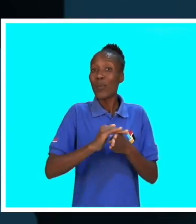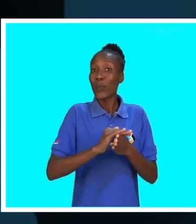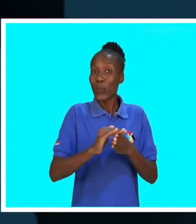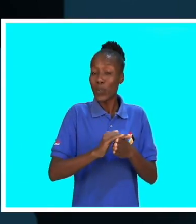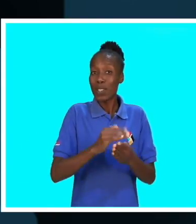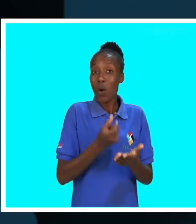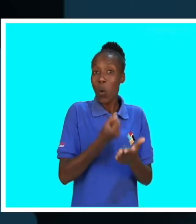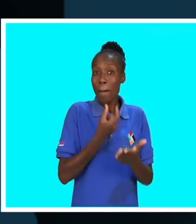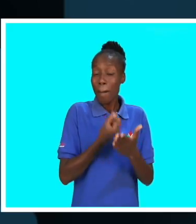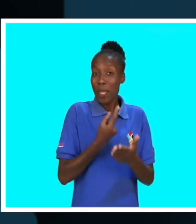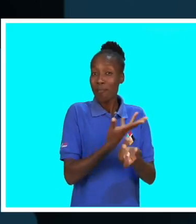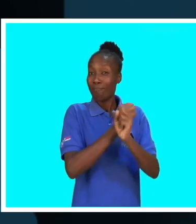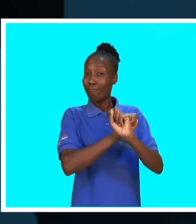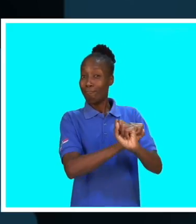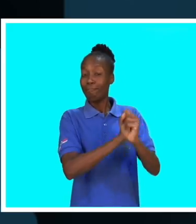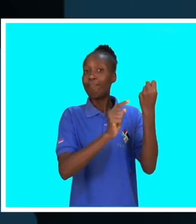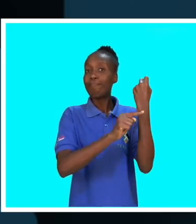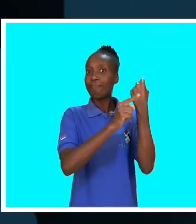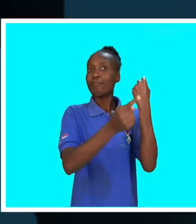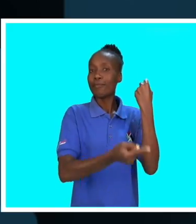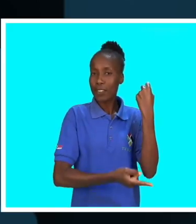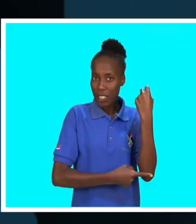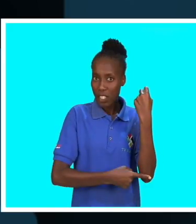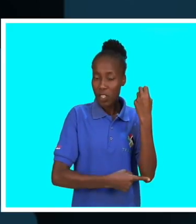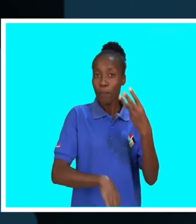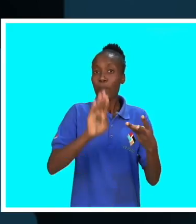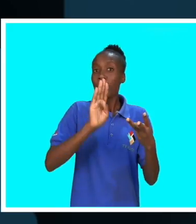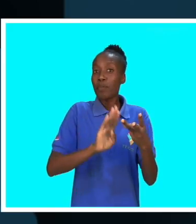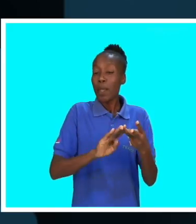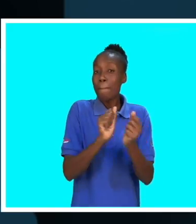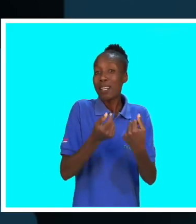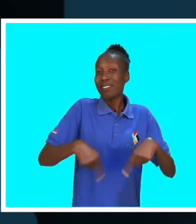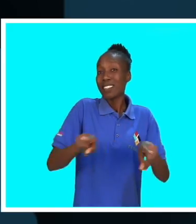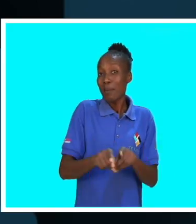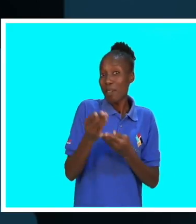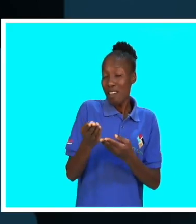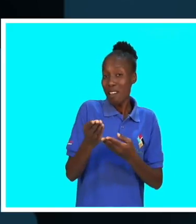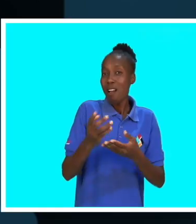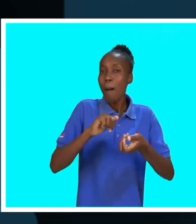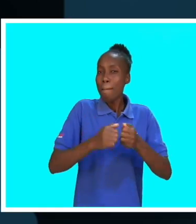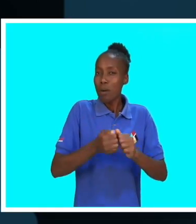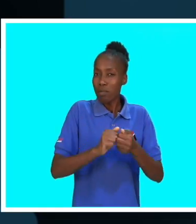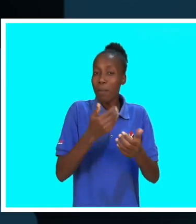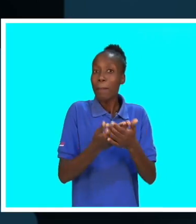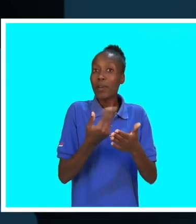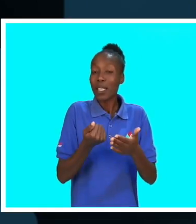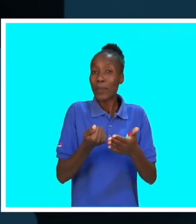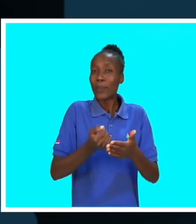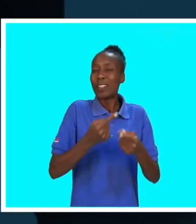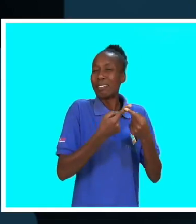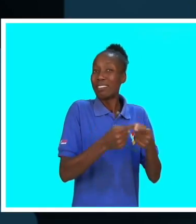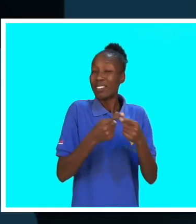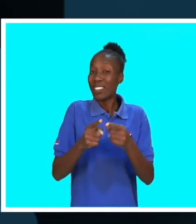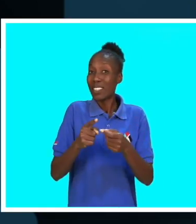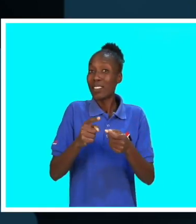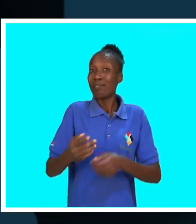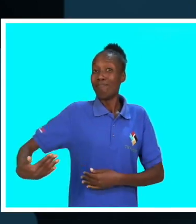orais para proteger-se da gravidez, mas vai se expondo, supostamente, a múltiplos parceiros.